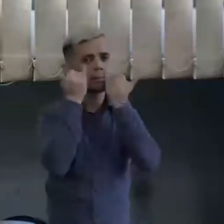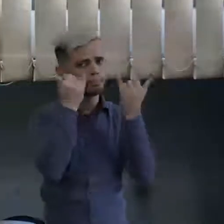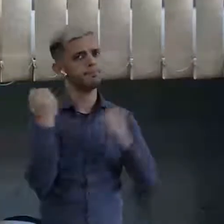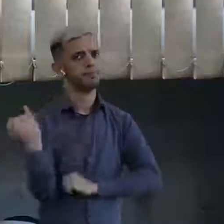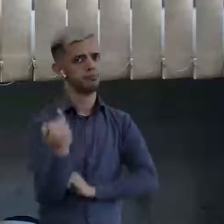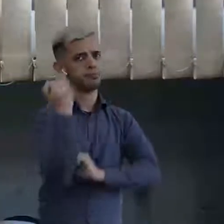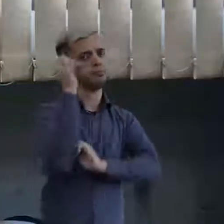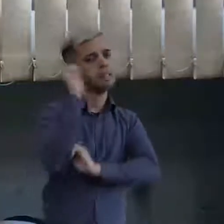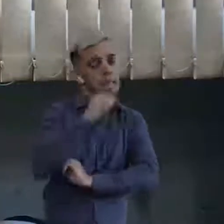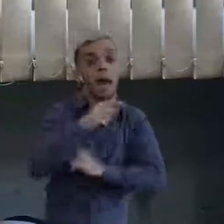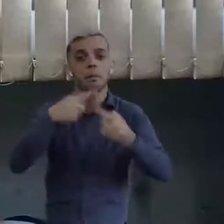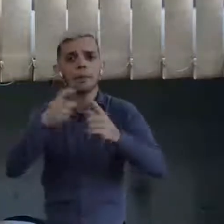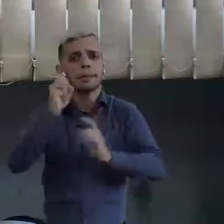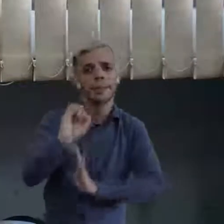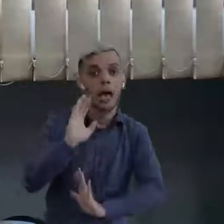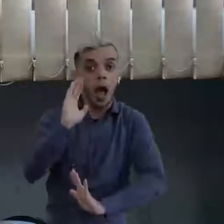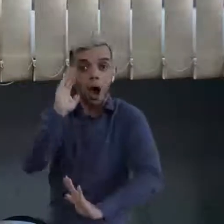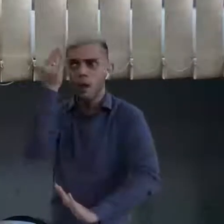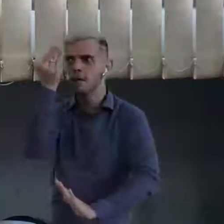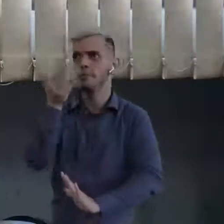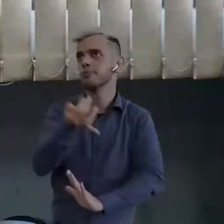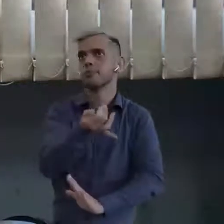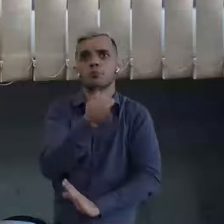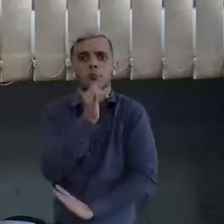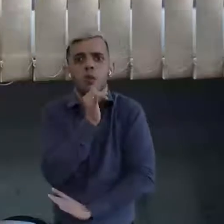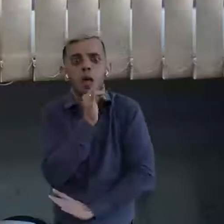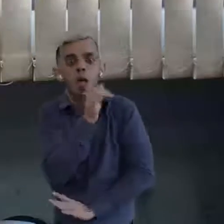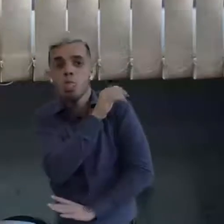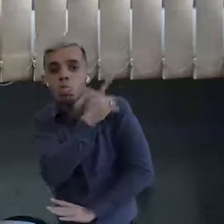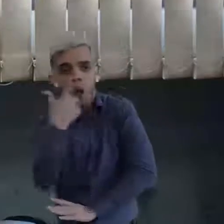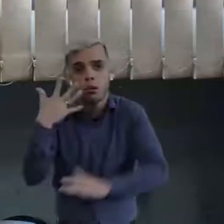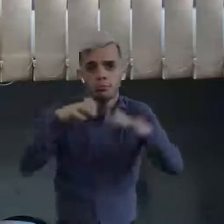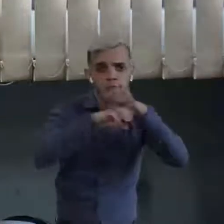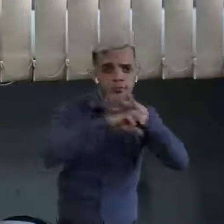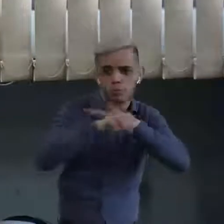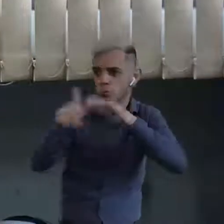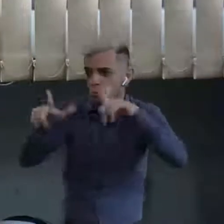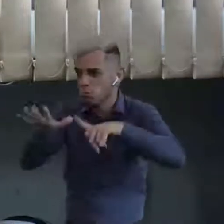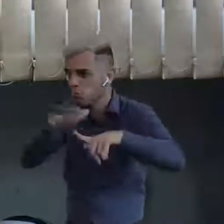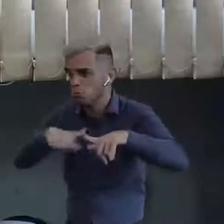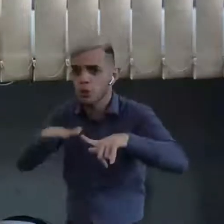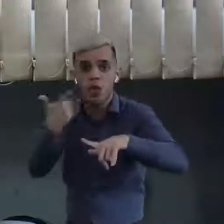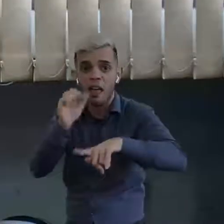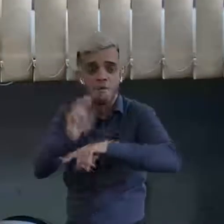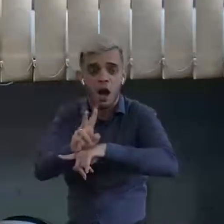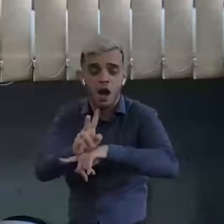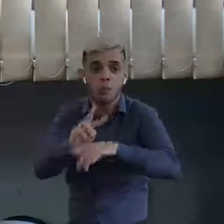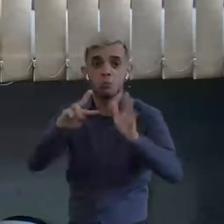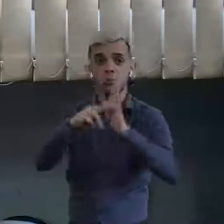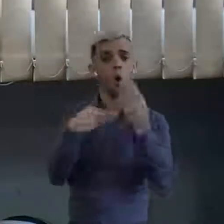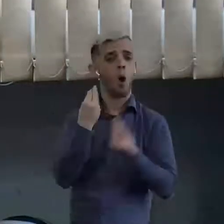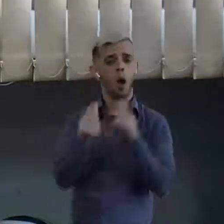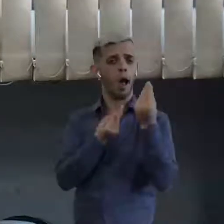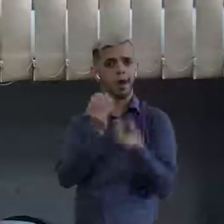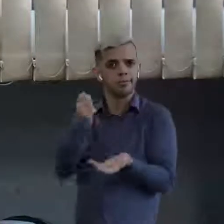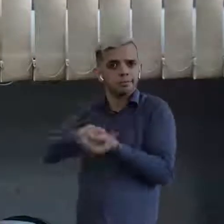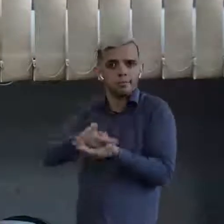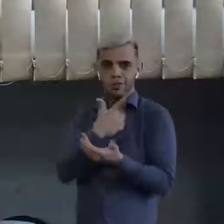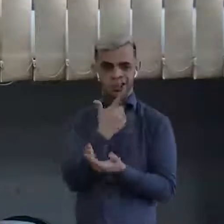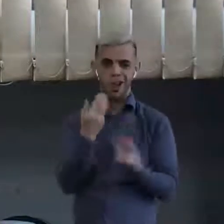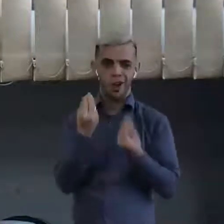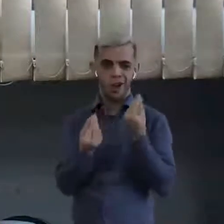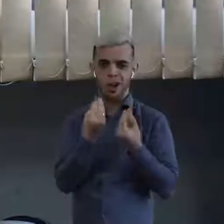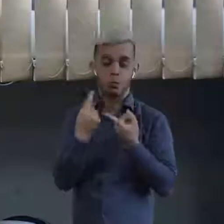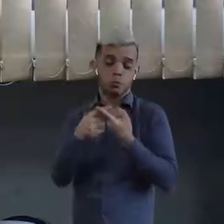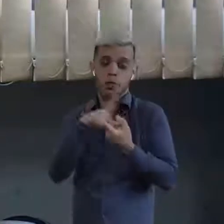são bem importantes, porque se não houver estoque no momento, ela não tem como fazer